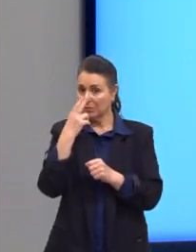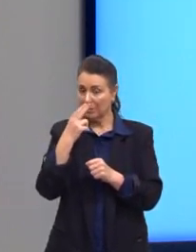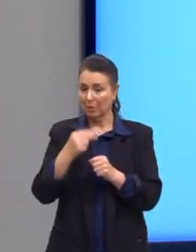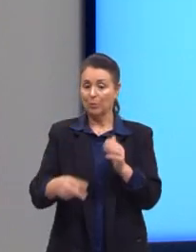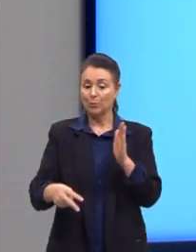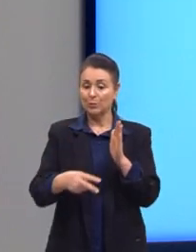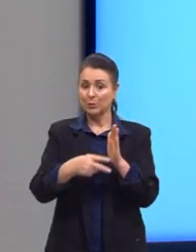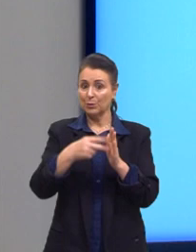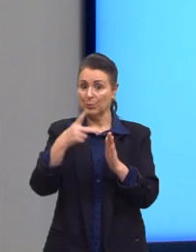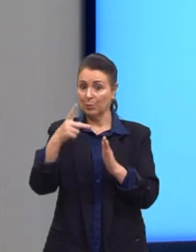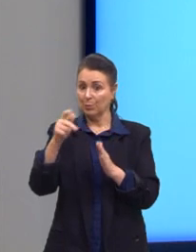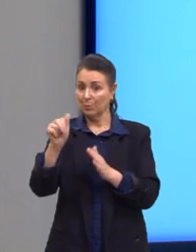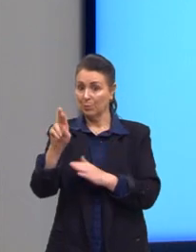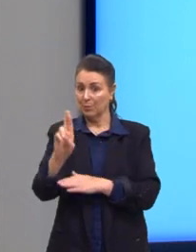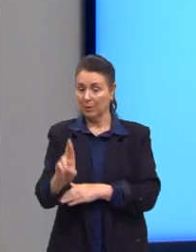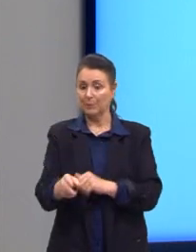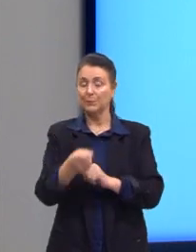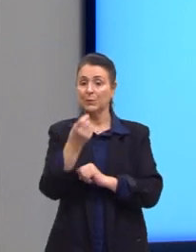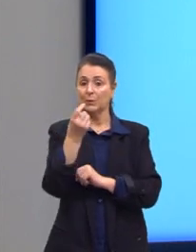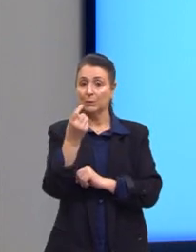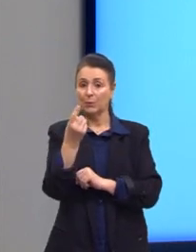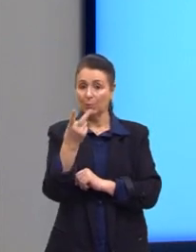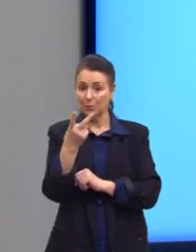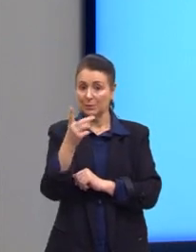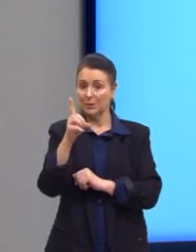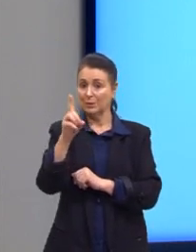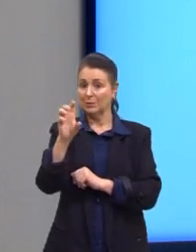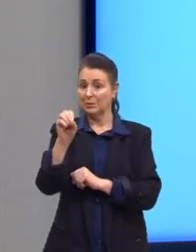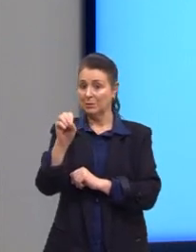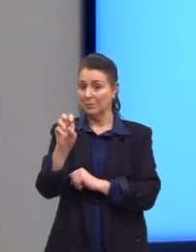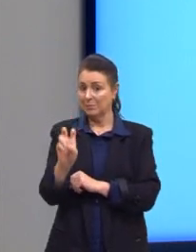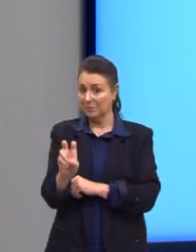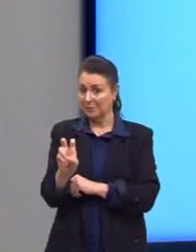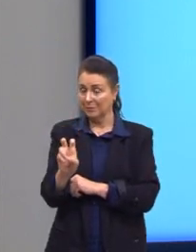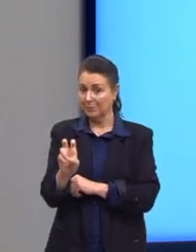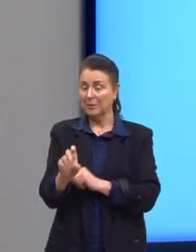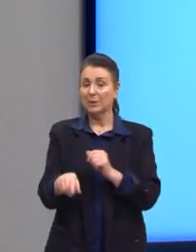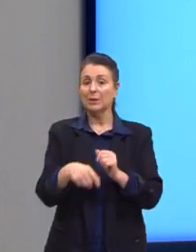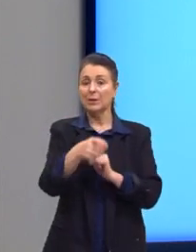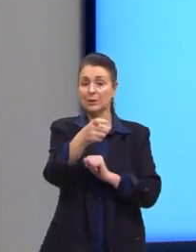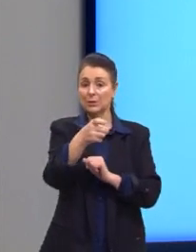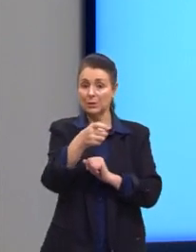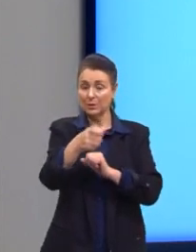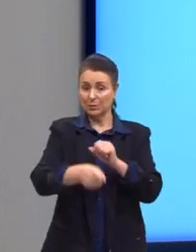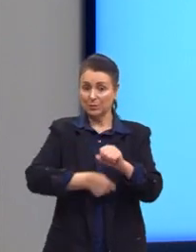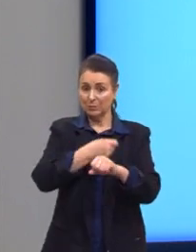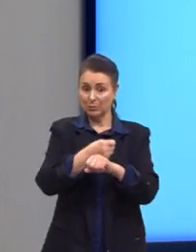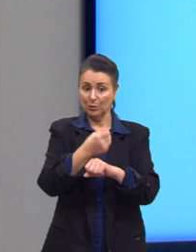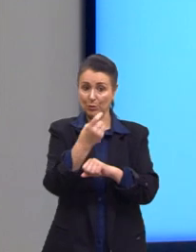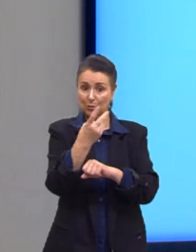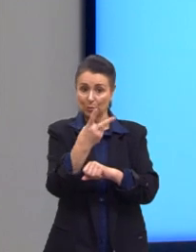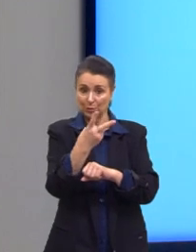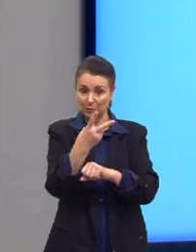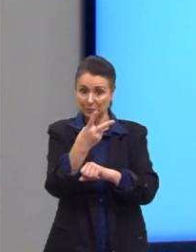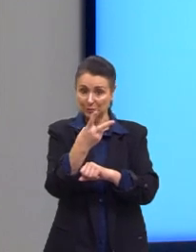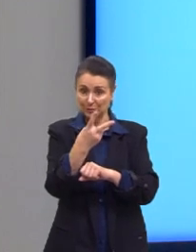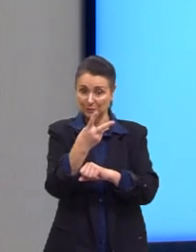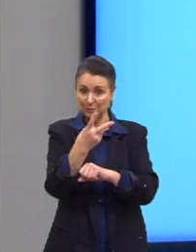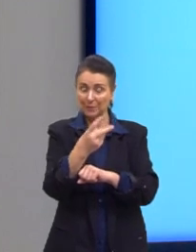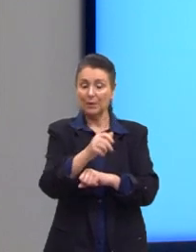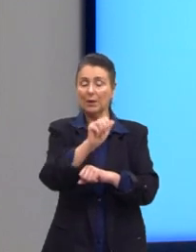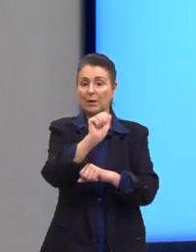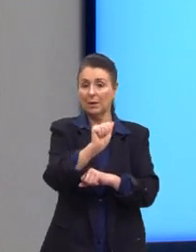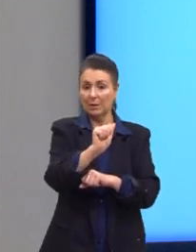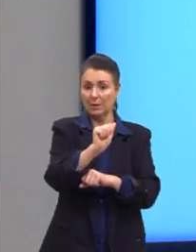o segundo par ordenado, o 12 e o 105. Então, x eu vou substituir por 12, então, ficaria